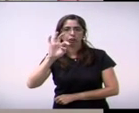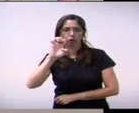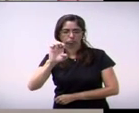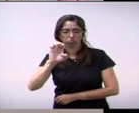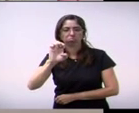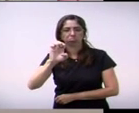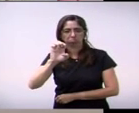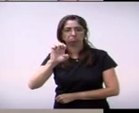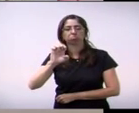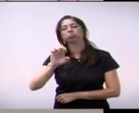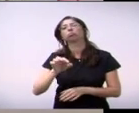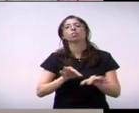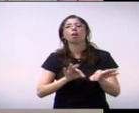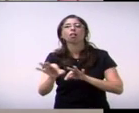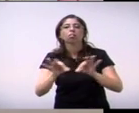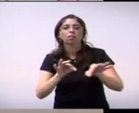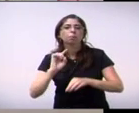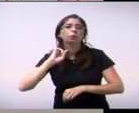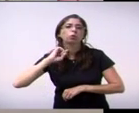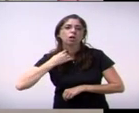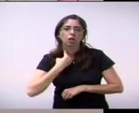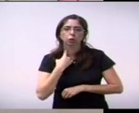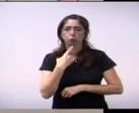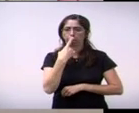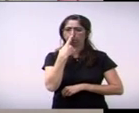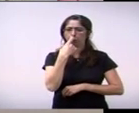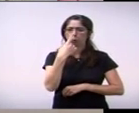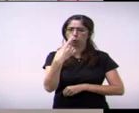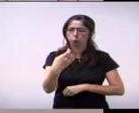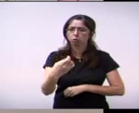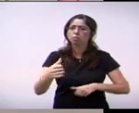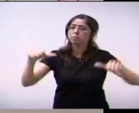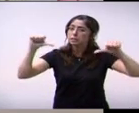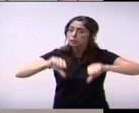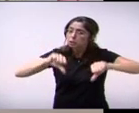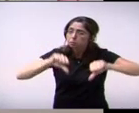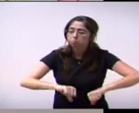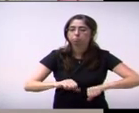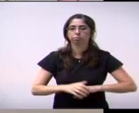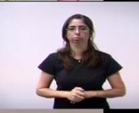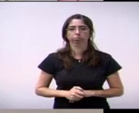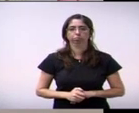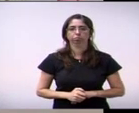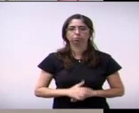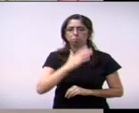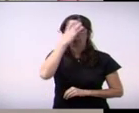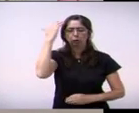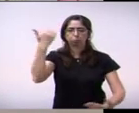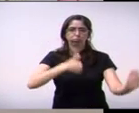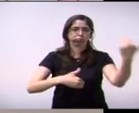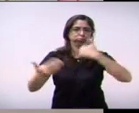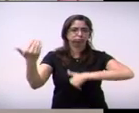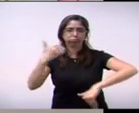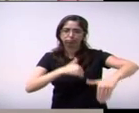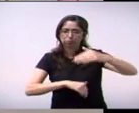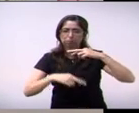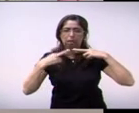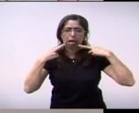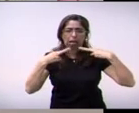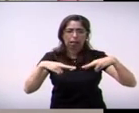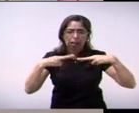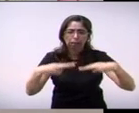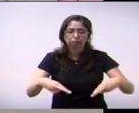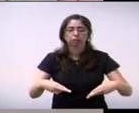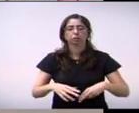projeto de lei que vai liberar aquilo ali mais reclamações para essa casa de leis a Estre é ali